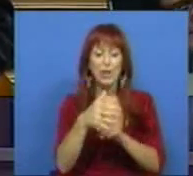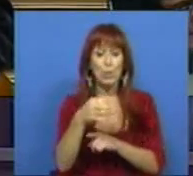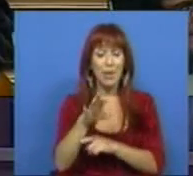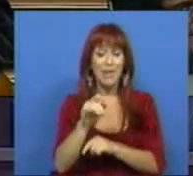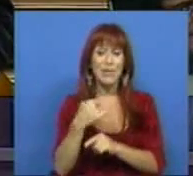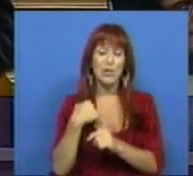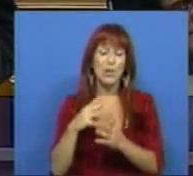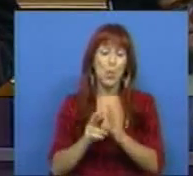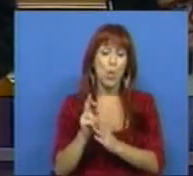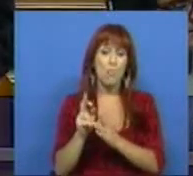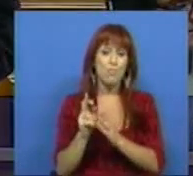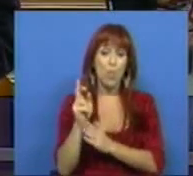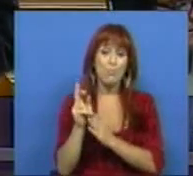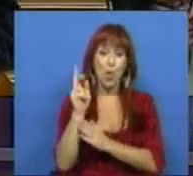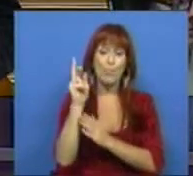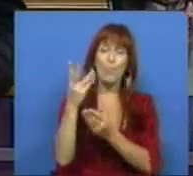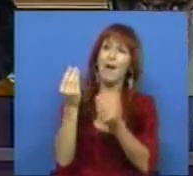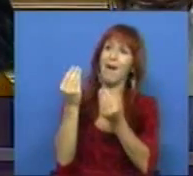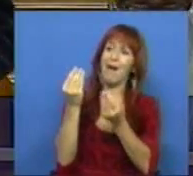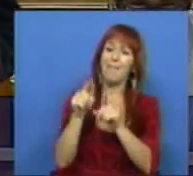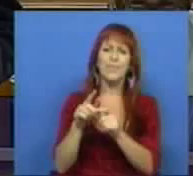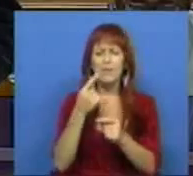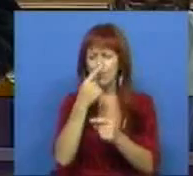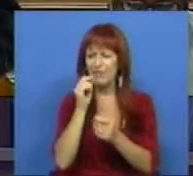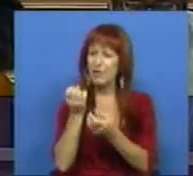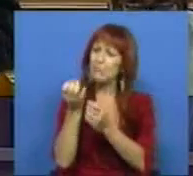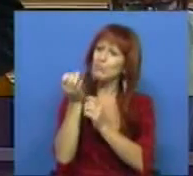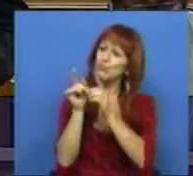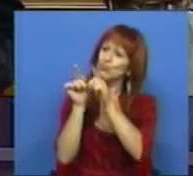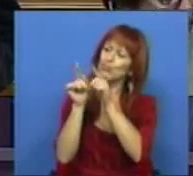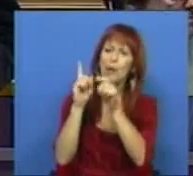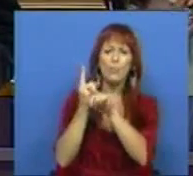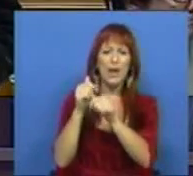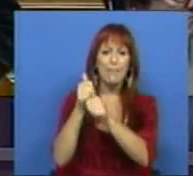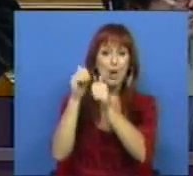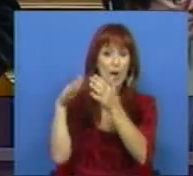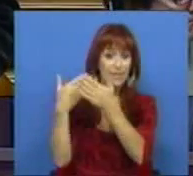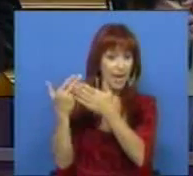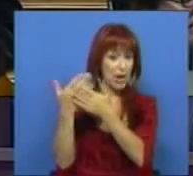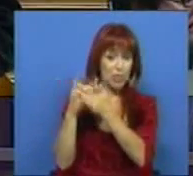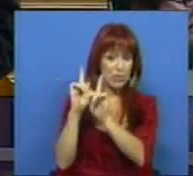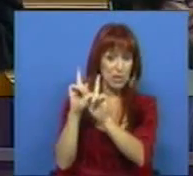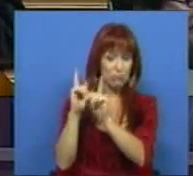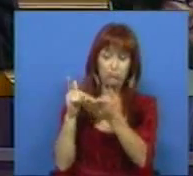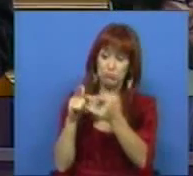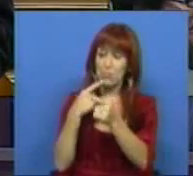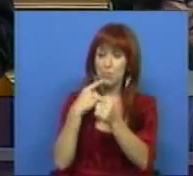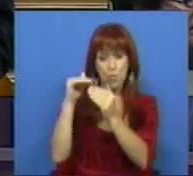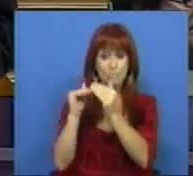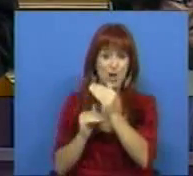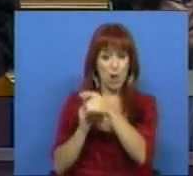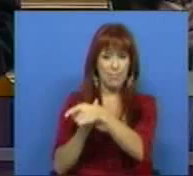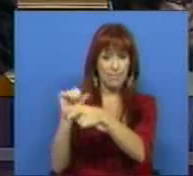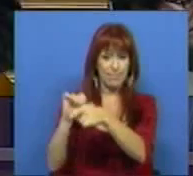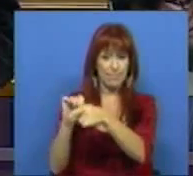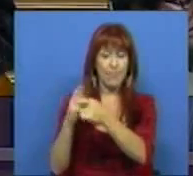que já o aumentou várias vezes e continua a preferi-lo, não porque seja melhor para a economia, na realidade é bastante pior,